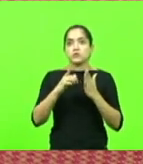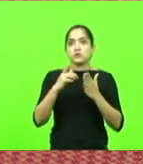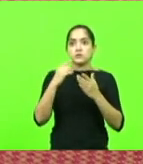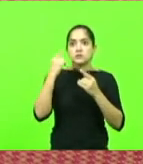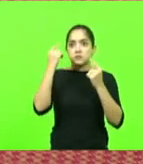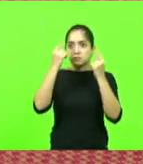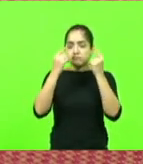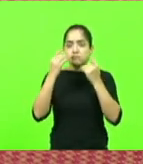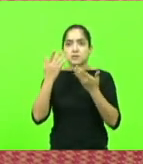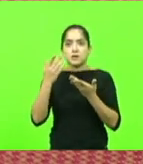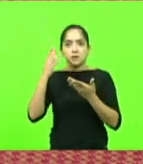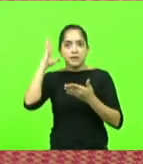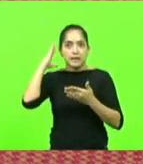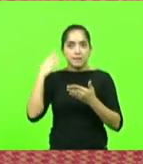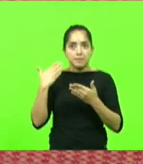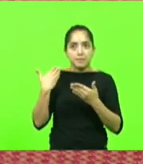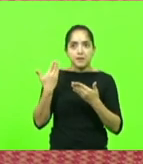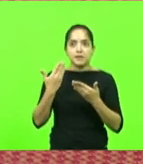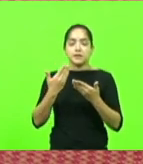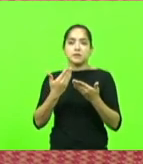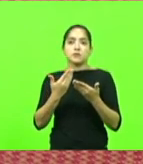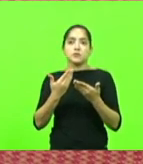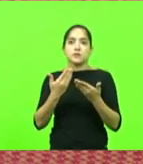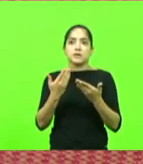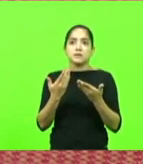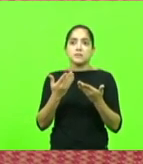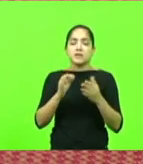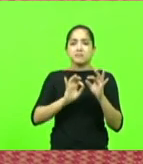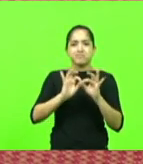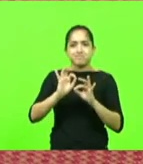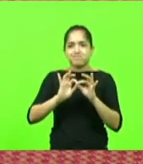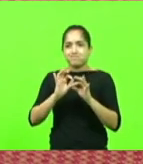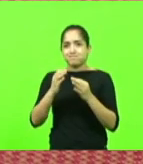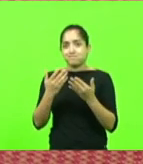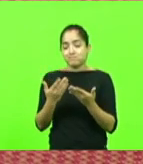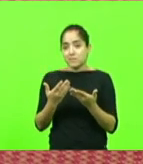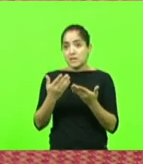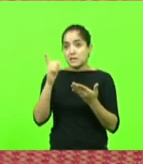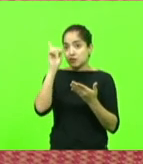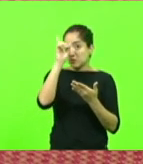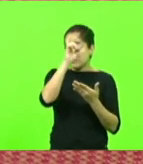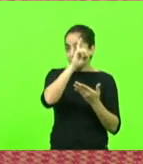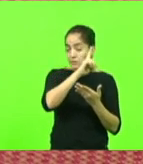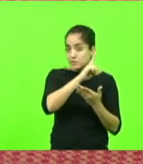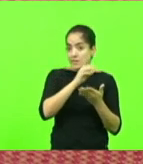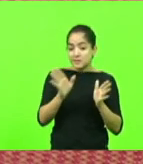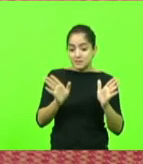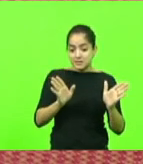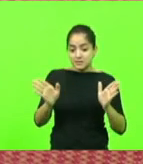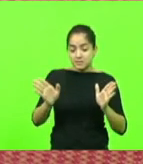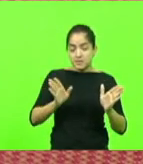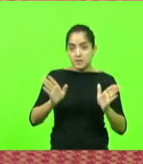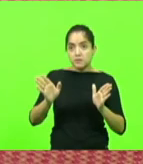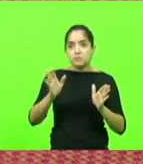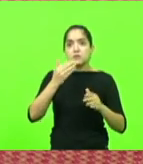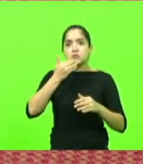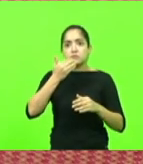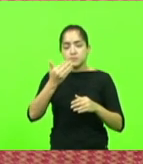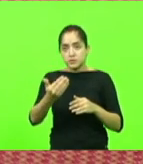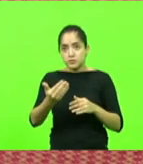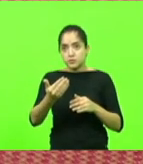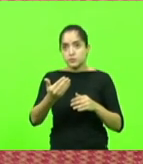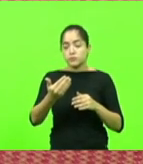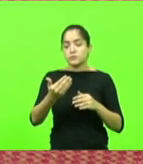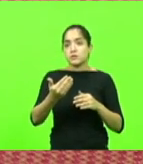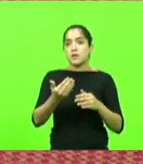cabeleireiros, é muita gente, e eles tiveram muita dificuldade. E nós fizemos esse pedido ao governo, e